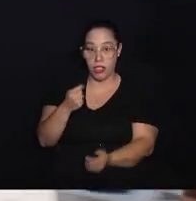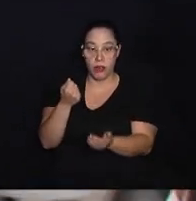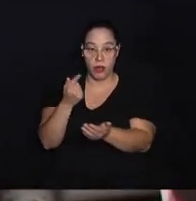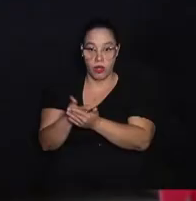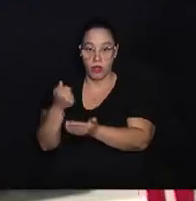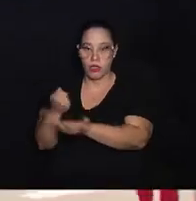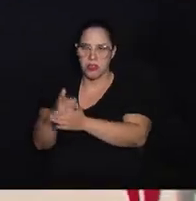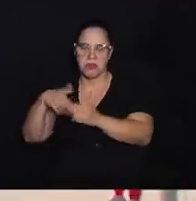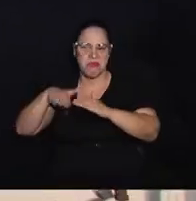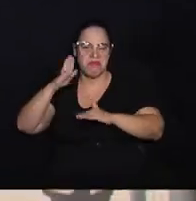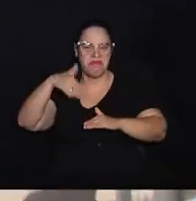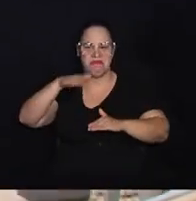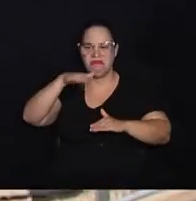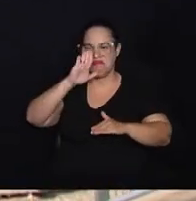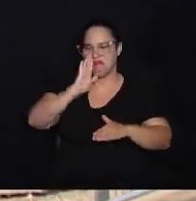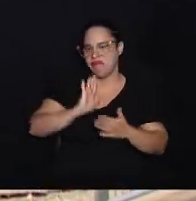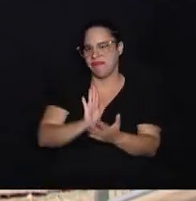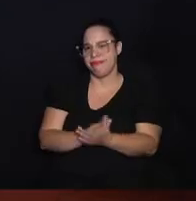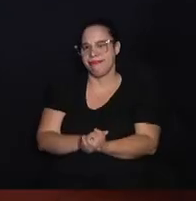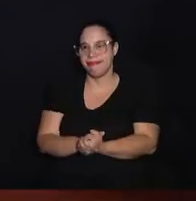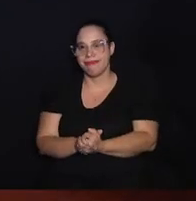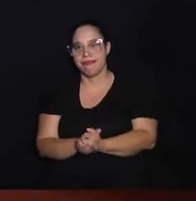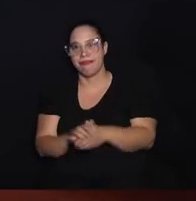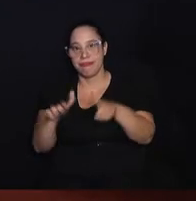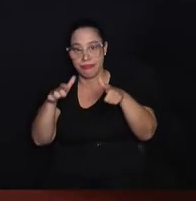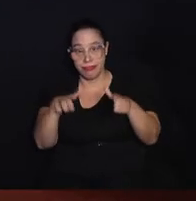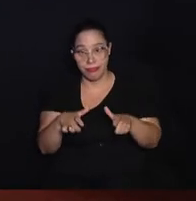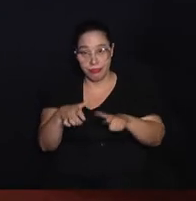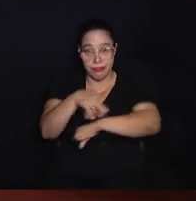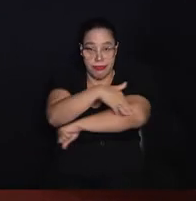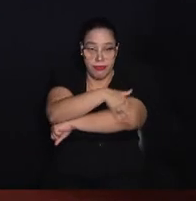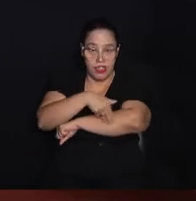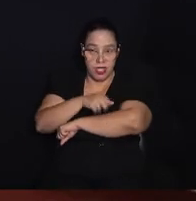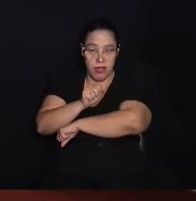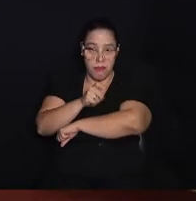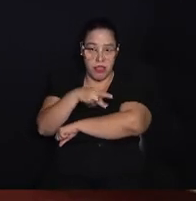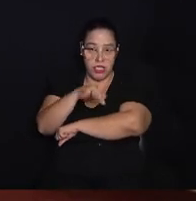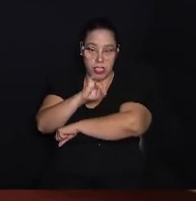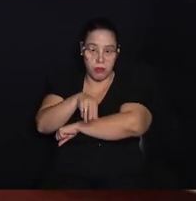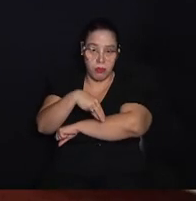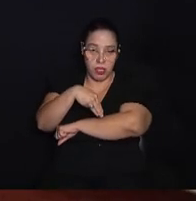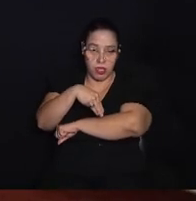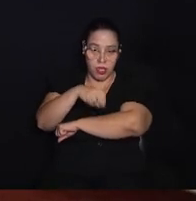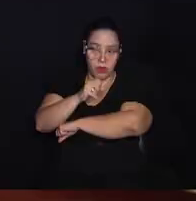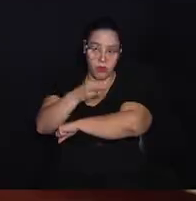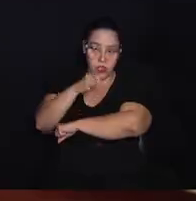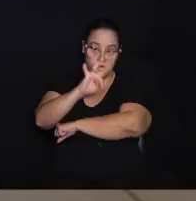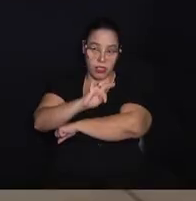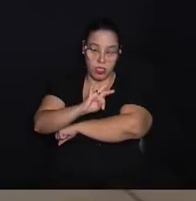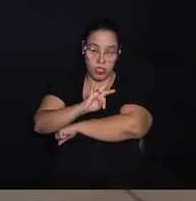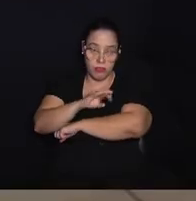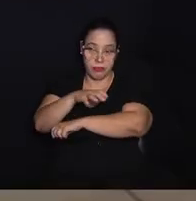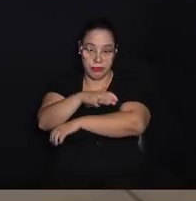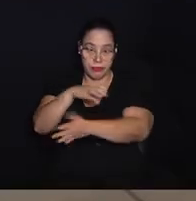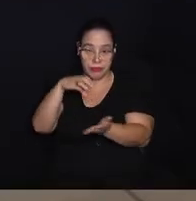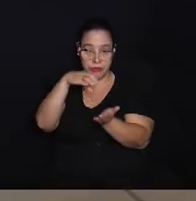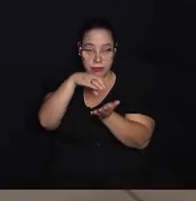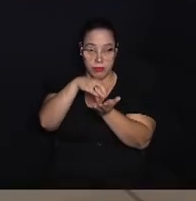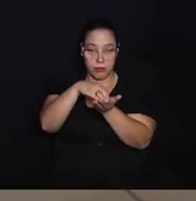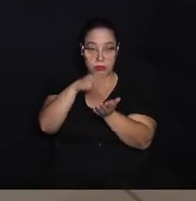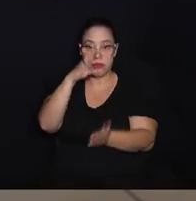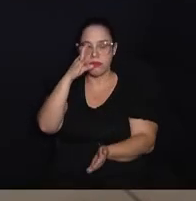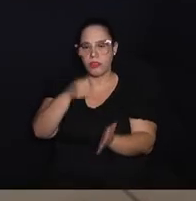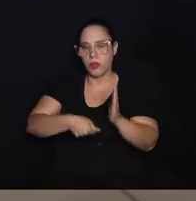dos mais diversos produtos. Localizado na avenida Benjamin Constant, na região central, foi um dos